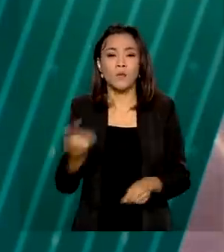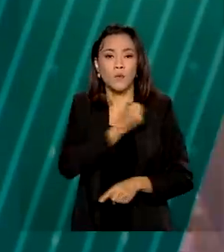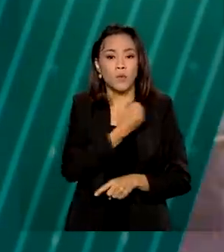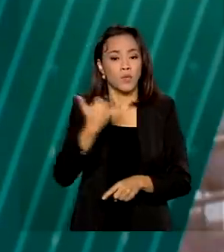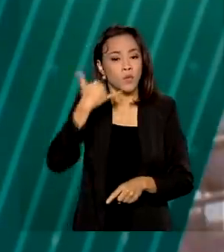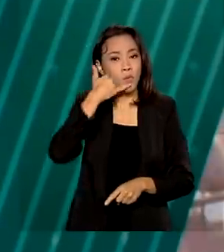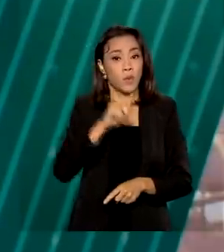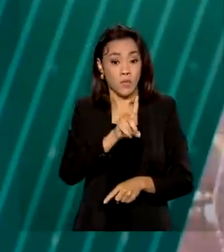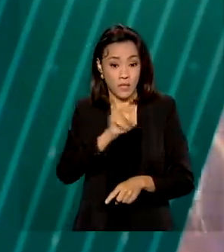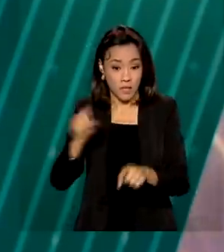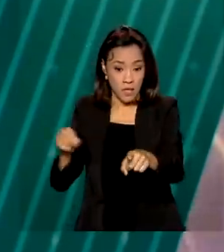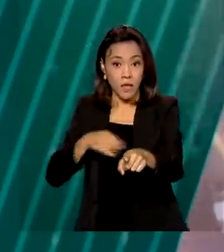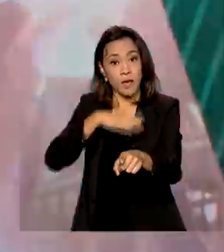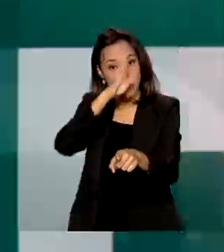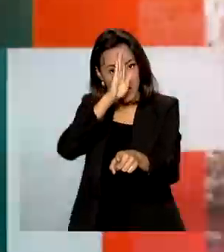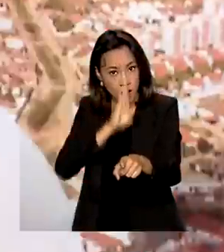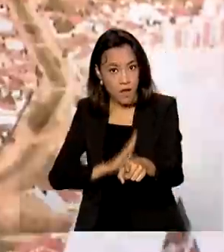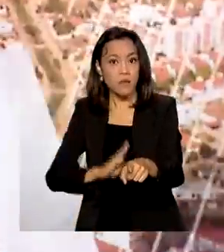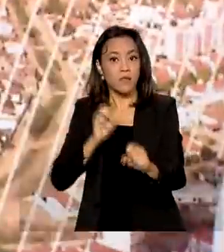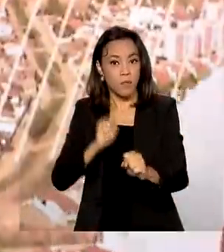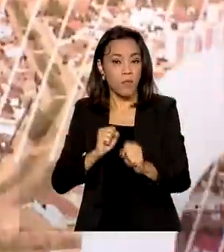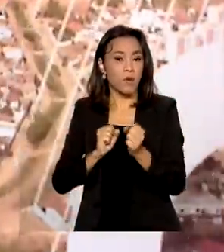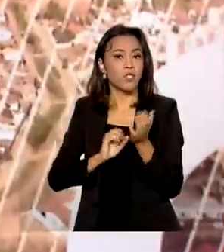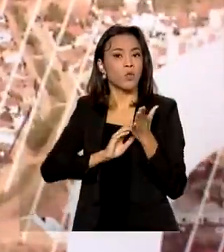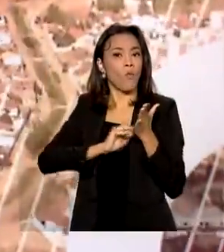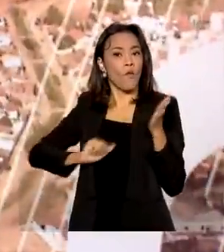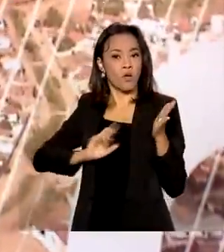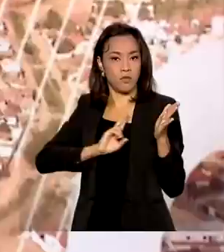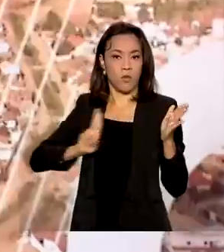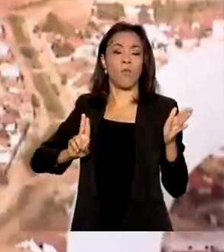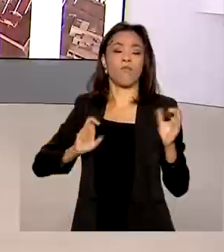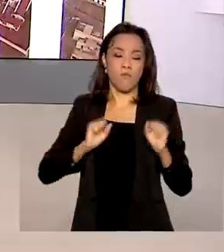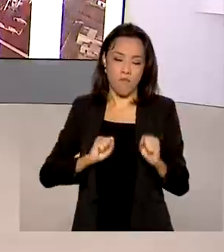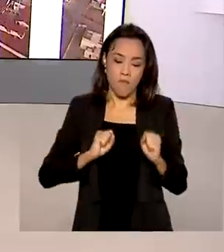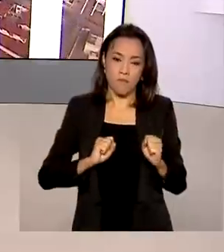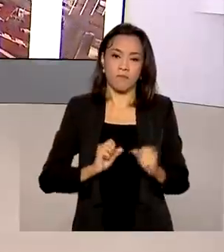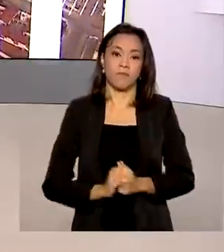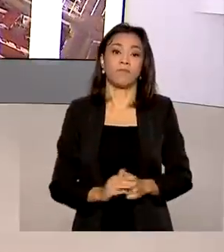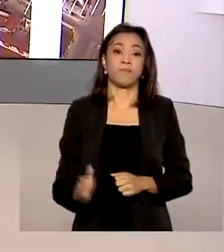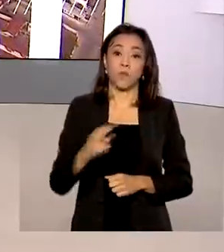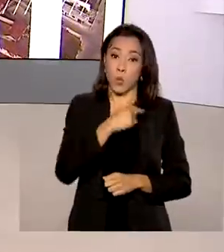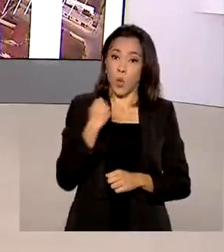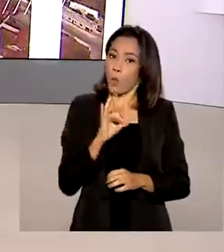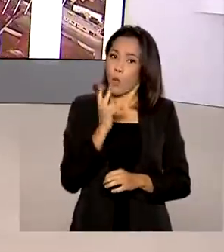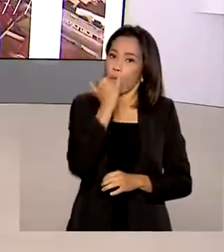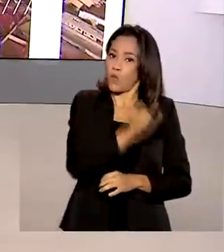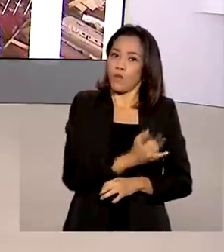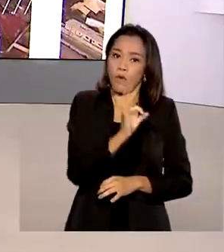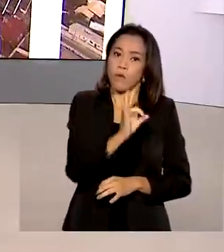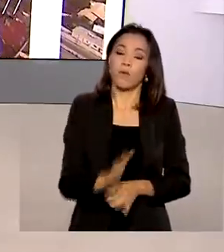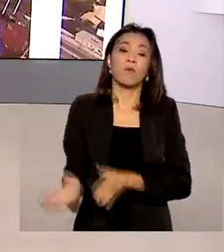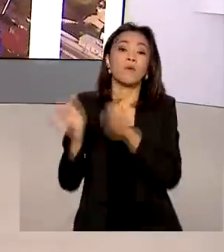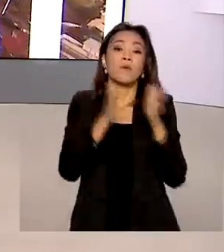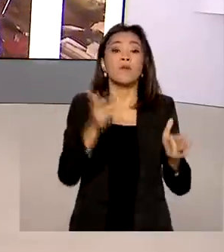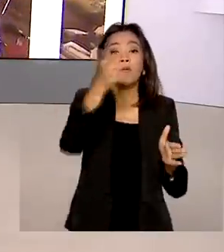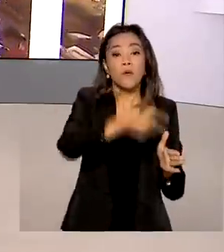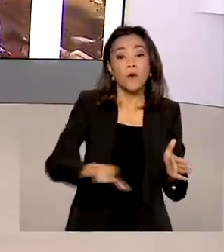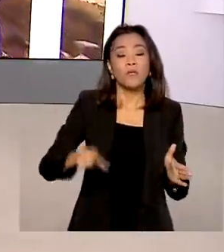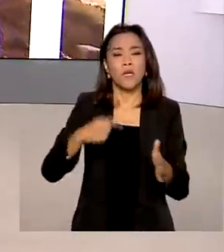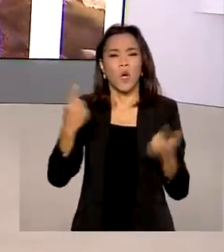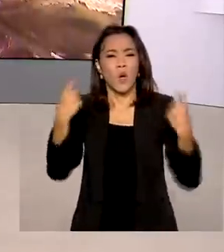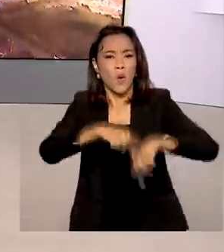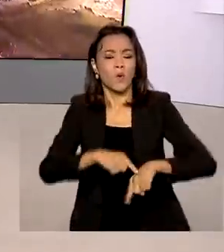ligação é de graça e pode ser anônima. O serviço funciona 24 horas. E para reforçar o enfrentamento ao racismo e ao